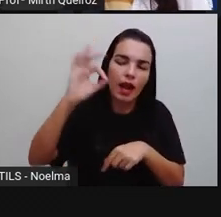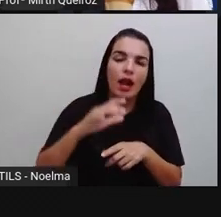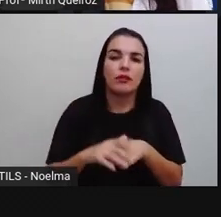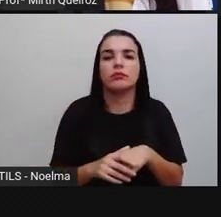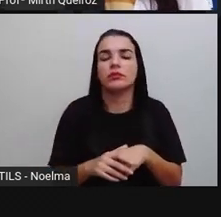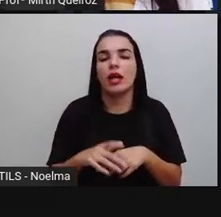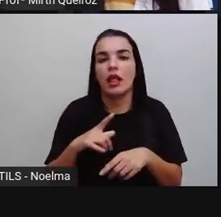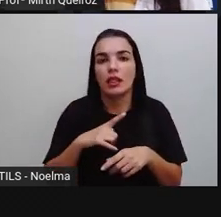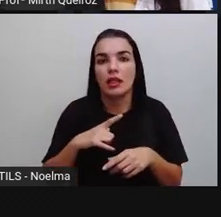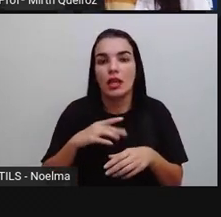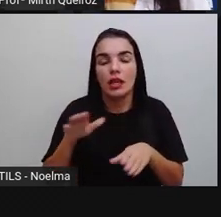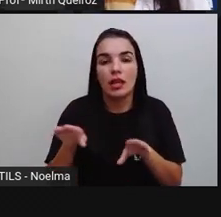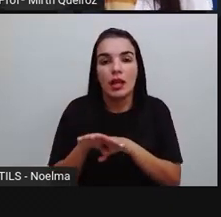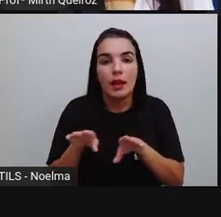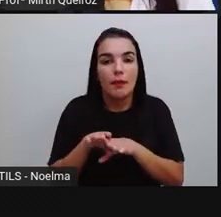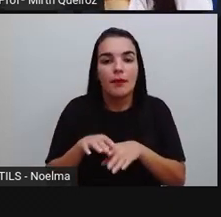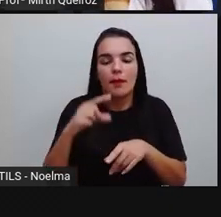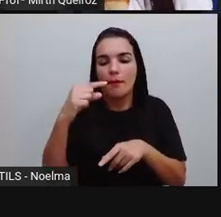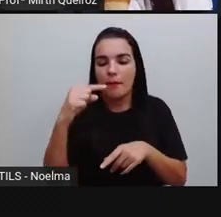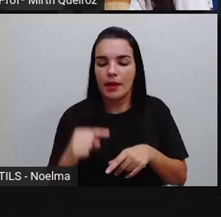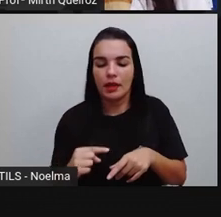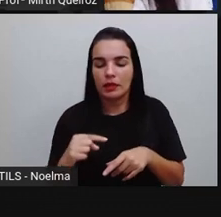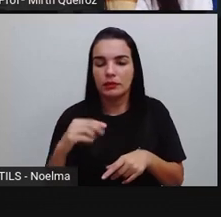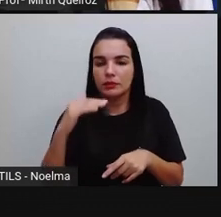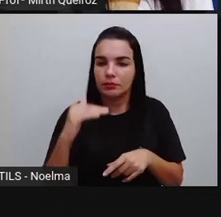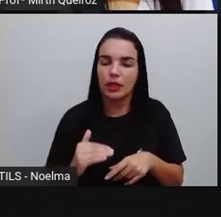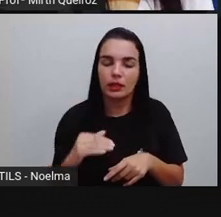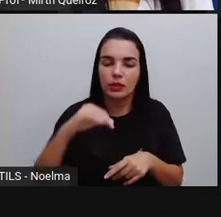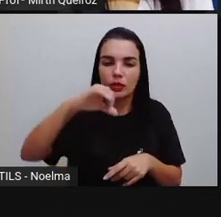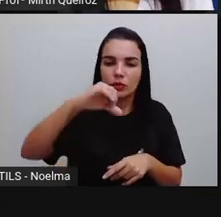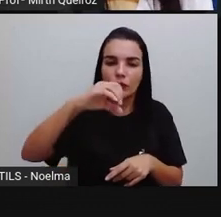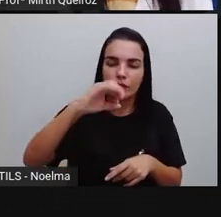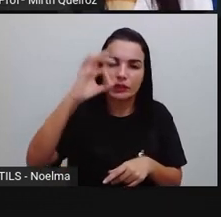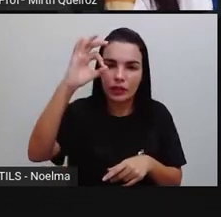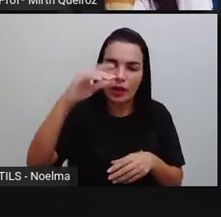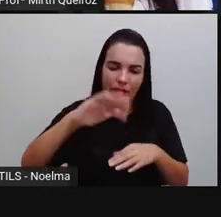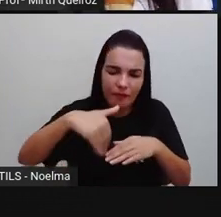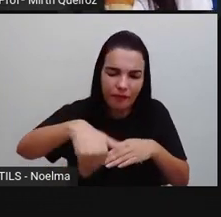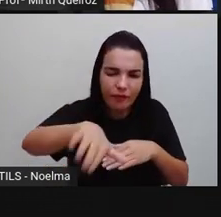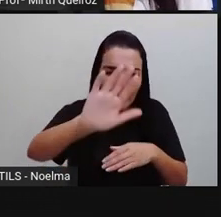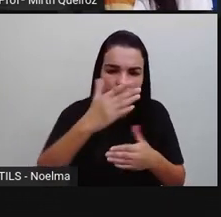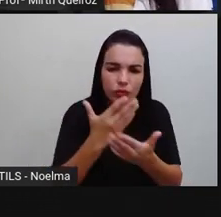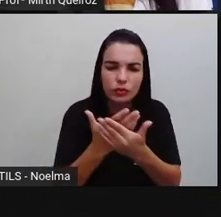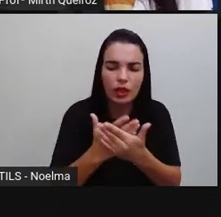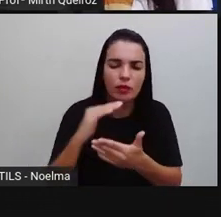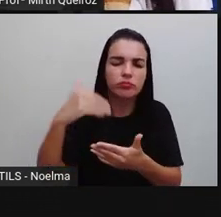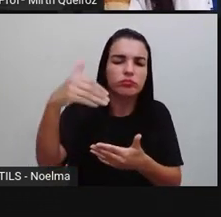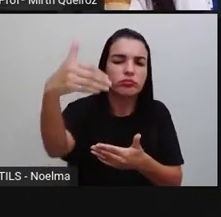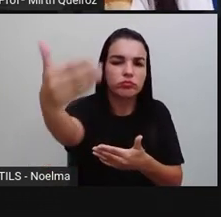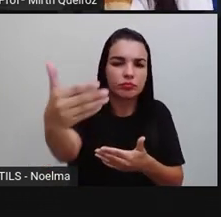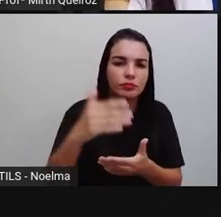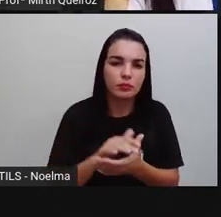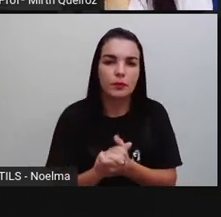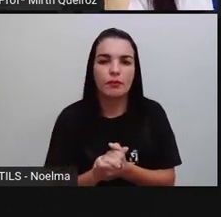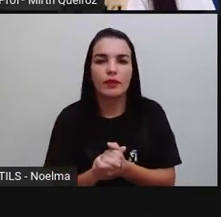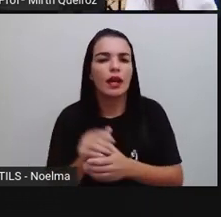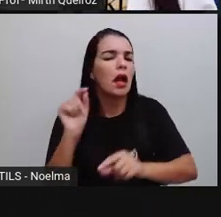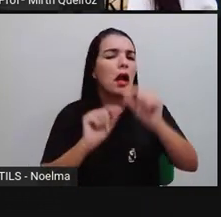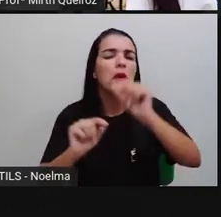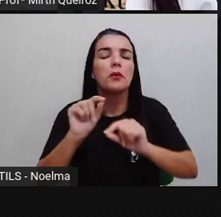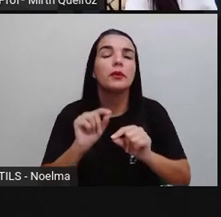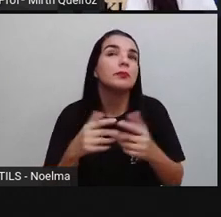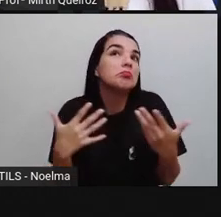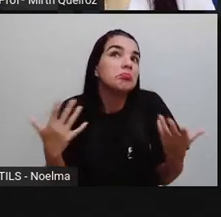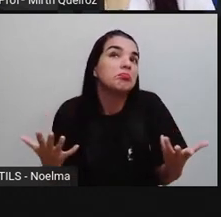agudos, menos de 90 graus. Mas isso vocês vão estudar mais lá para frente, certo? E o que são